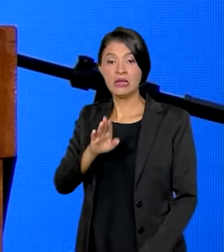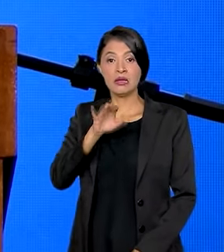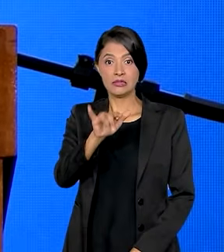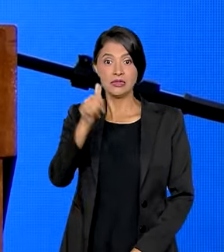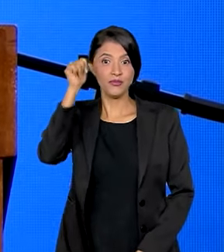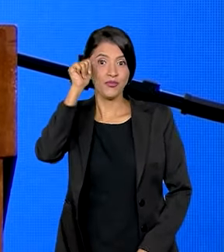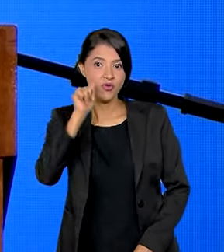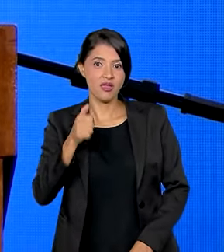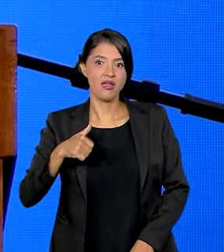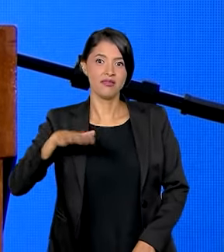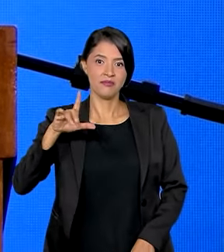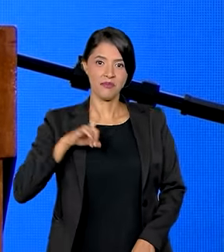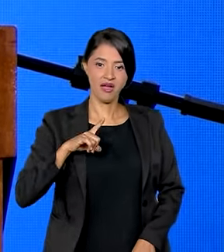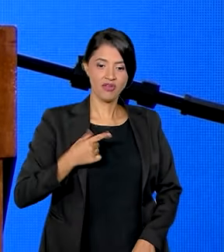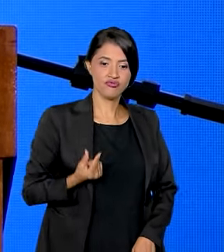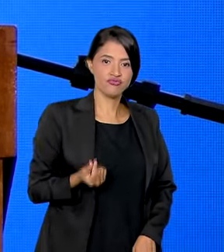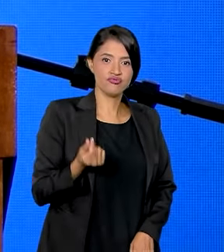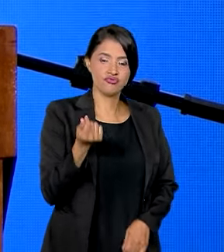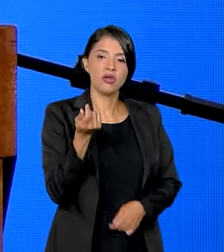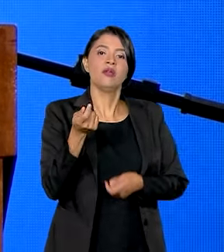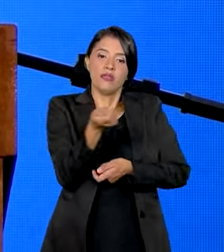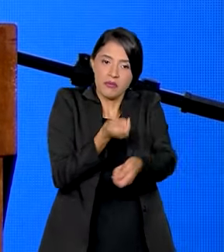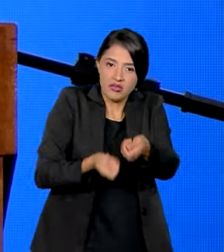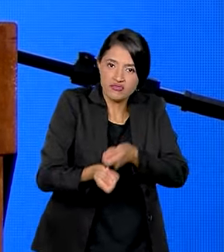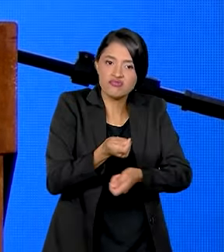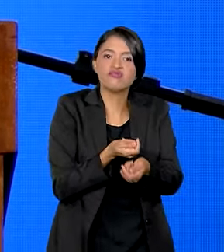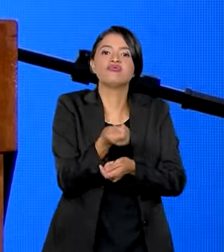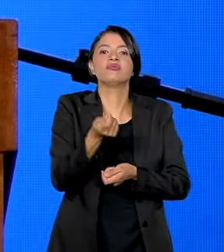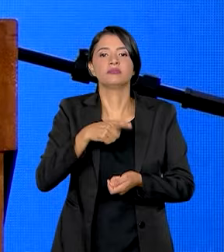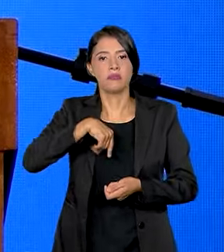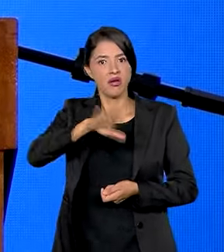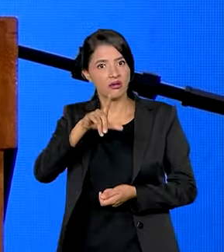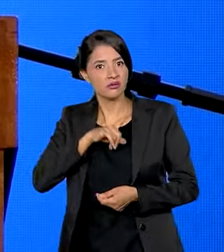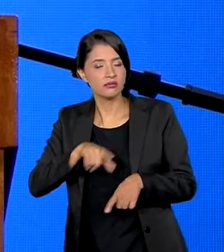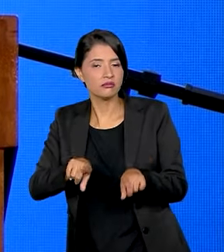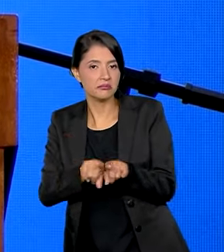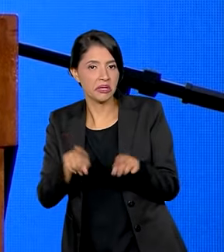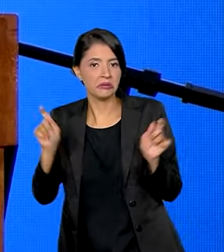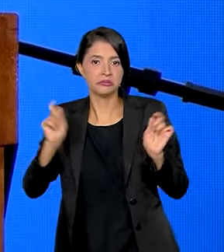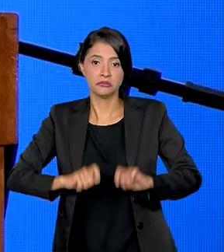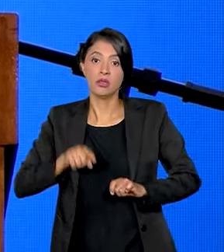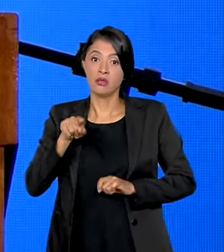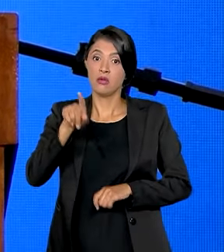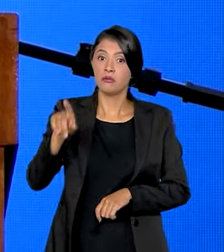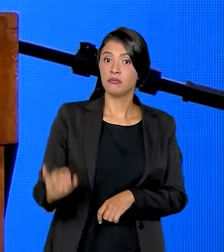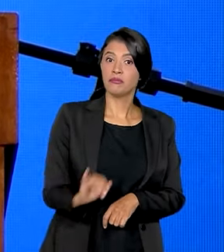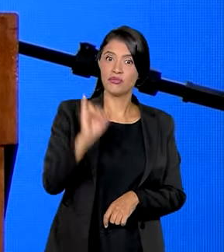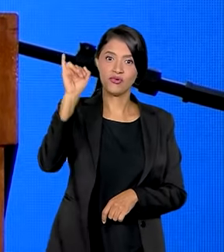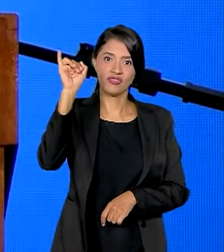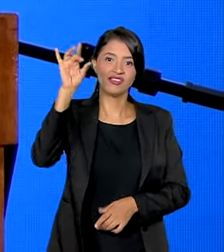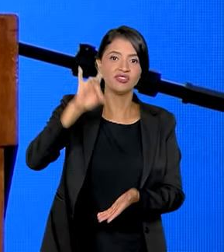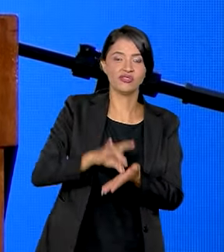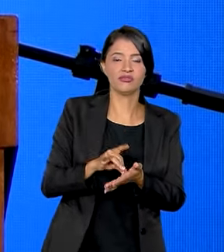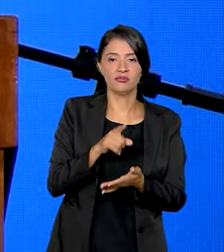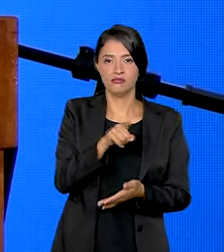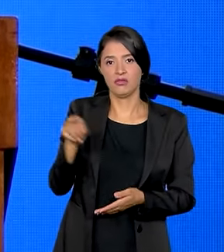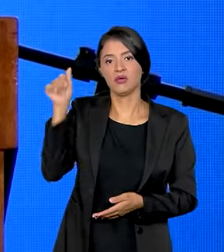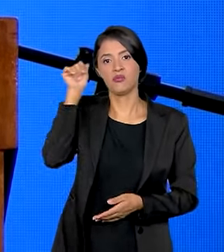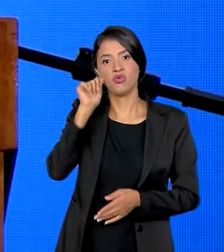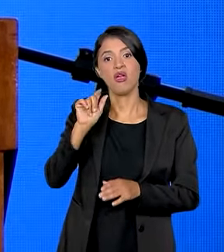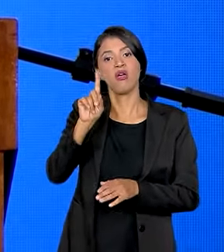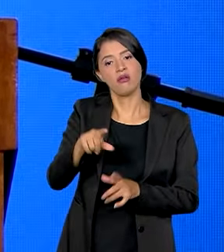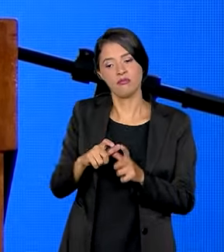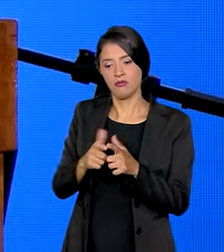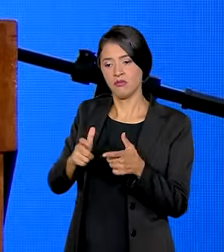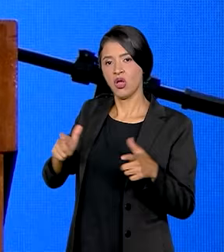E que quando as mulheres têm mais dinheiro, também circula mais dinheiro, considerando aqui o importante fato de